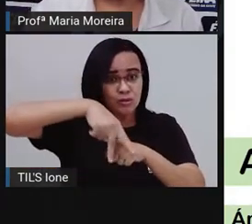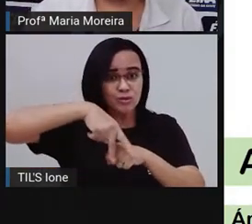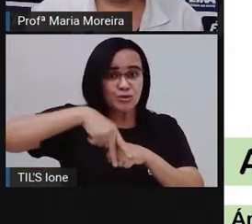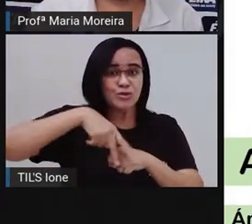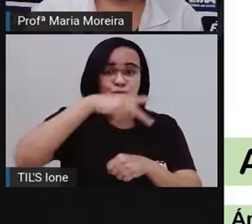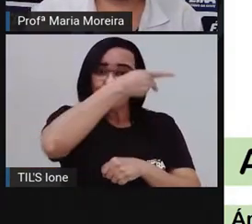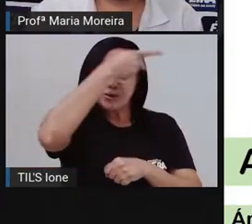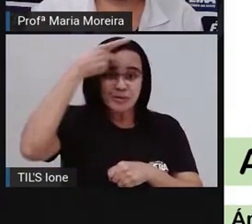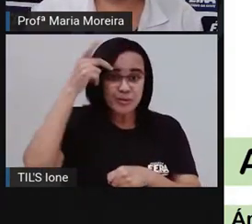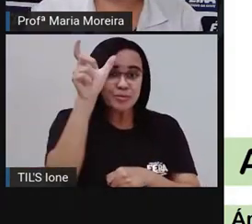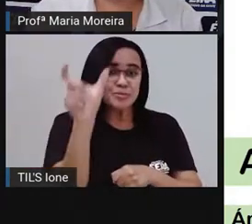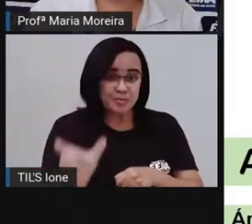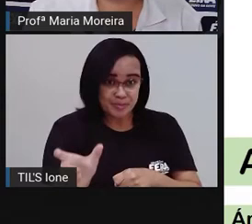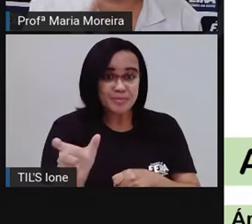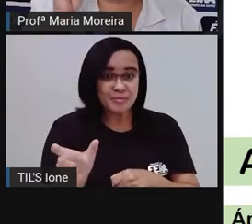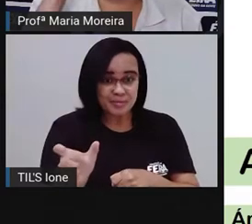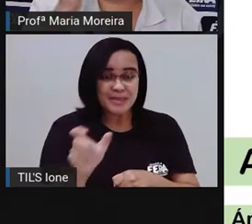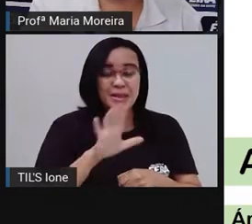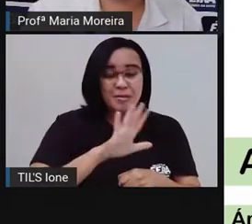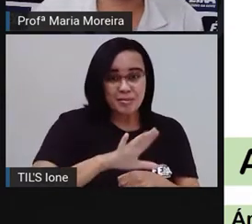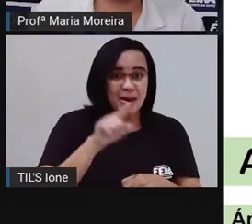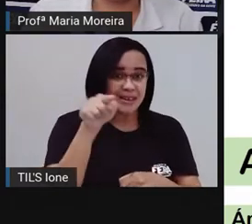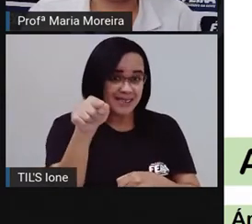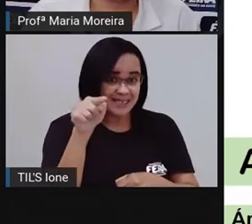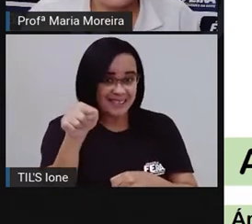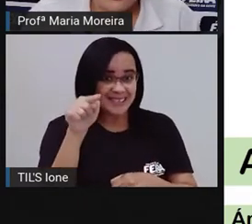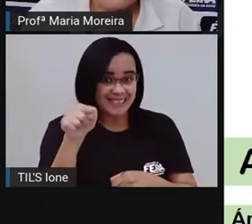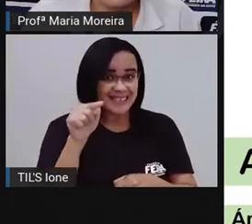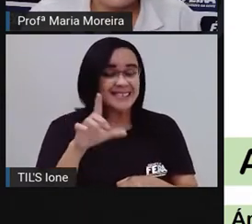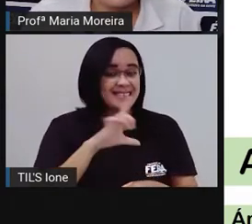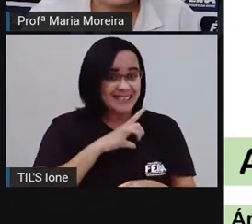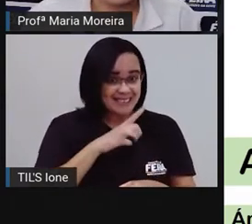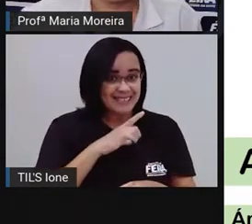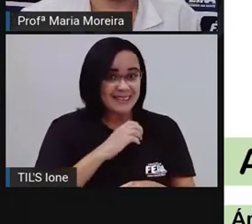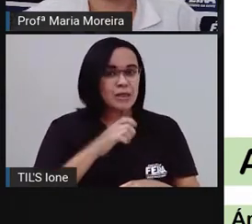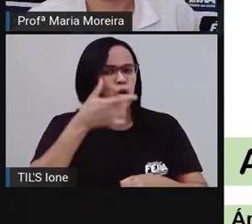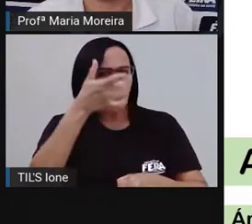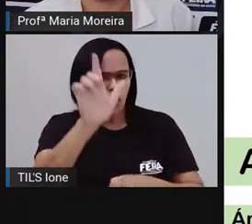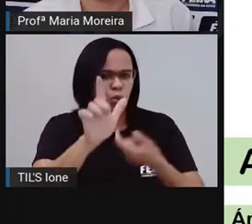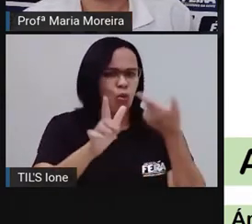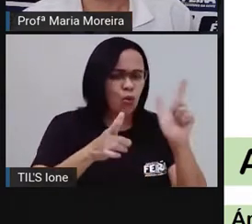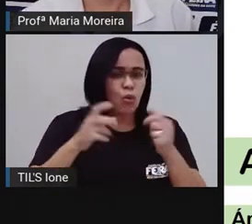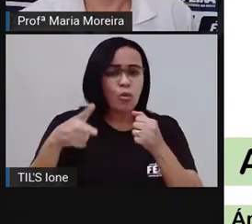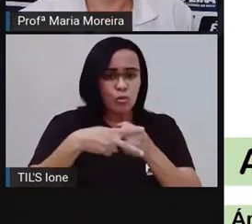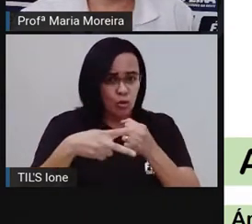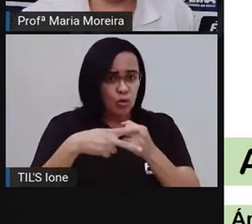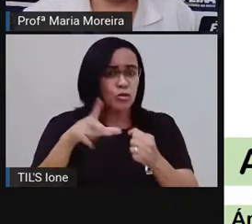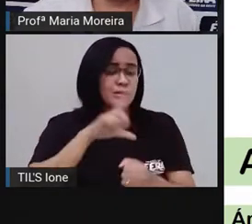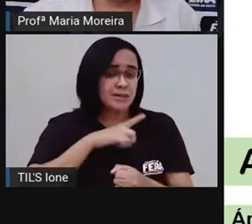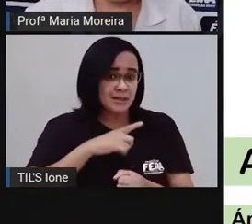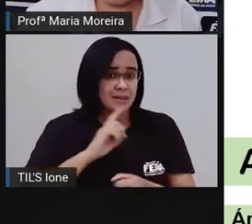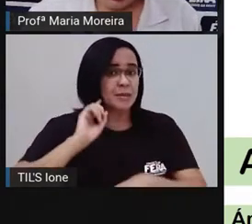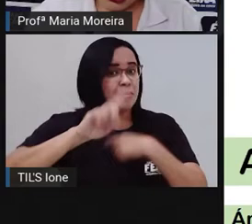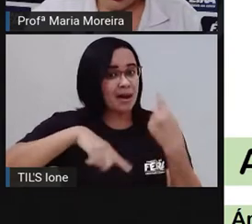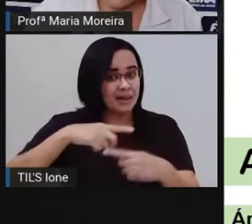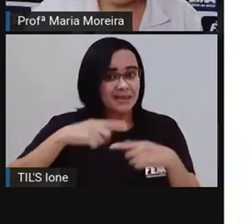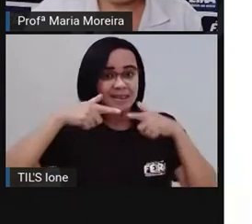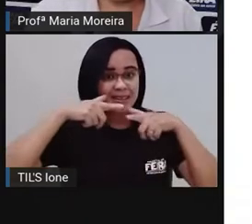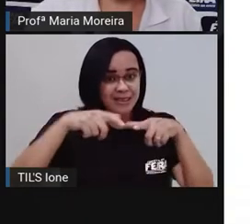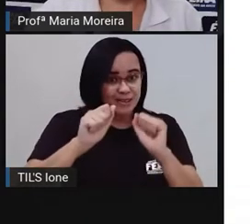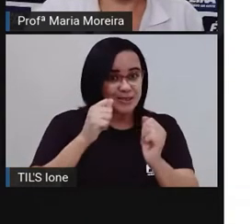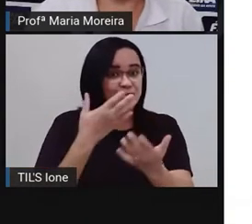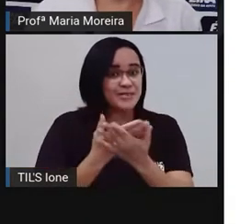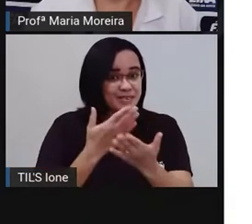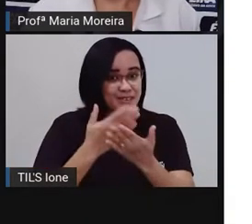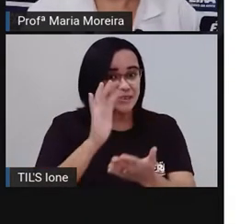aí existir outros tipos de pronome, mas isso aí é assunto pra uma outra aula nossa de linguagem, certo? Vamos lá! Continuando!